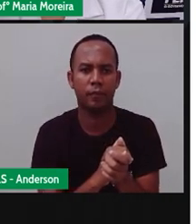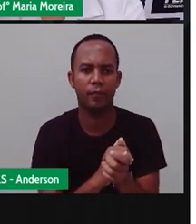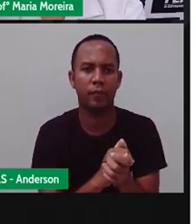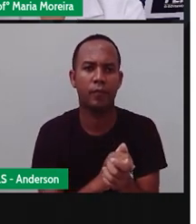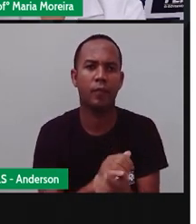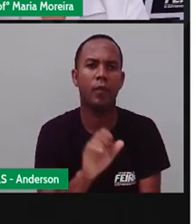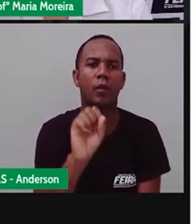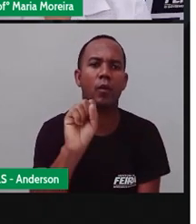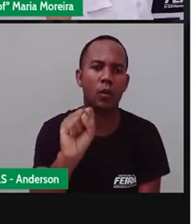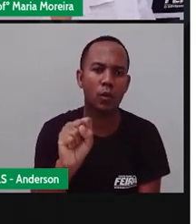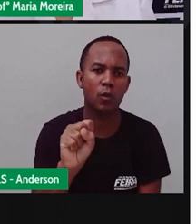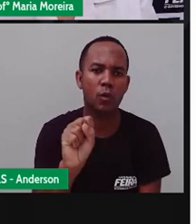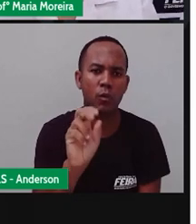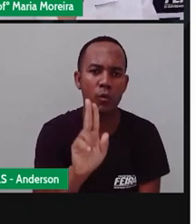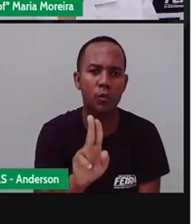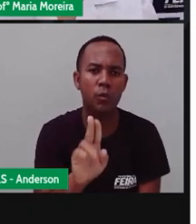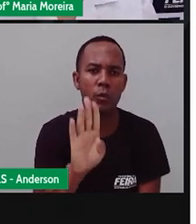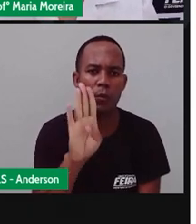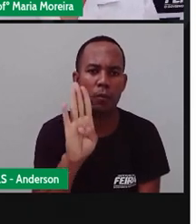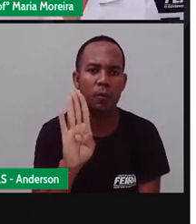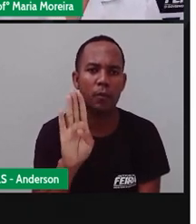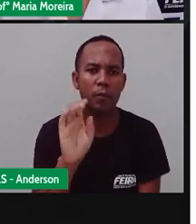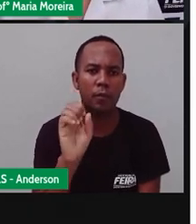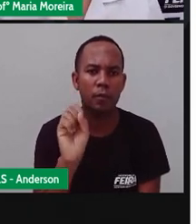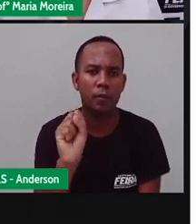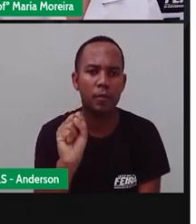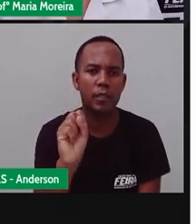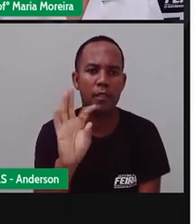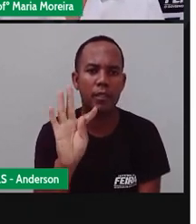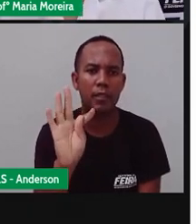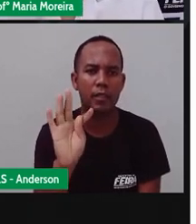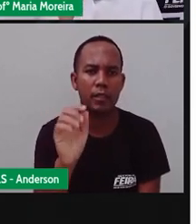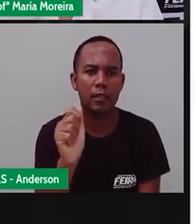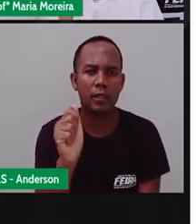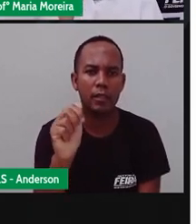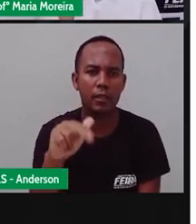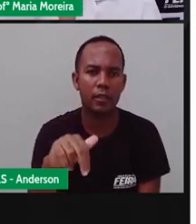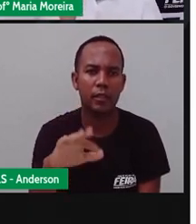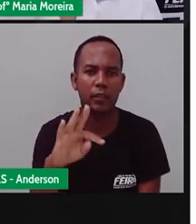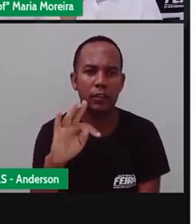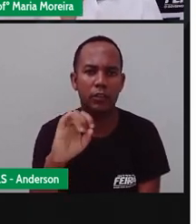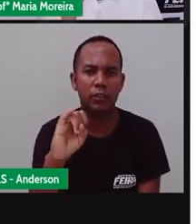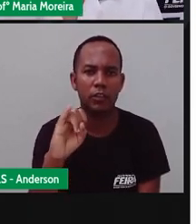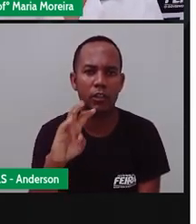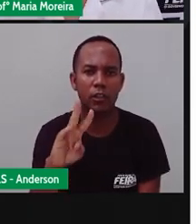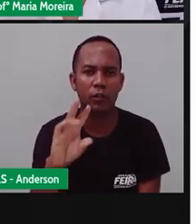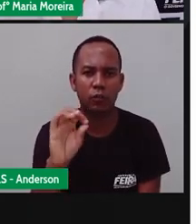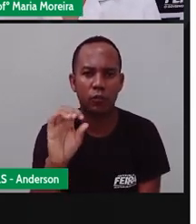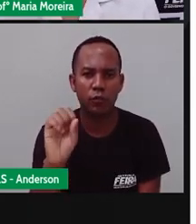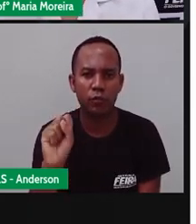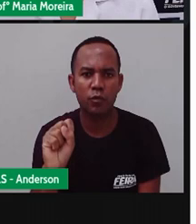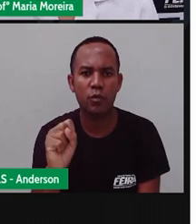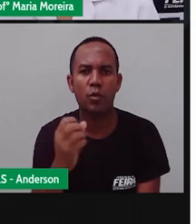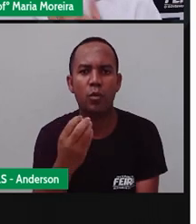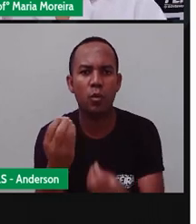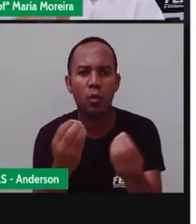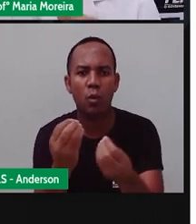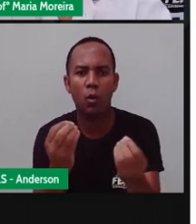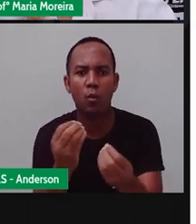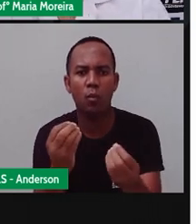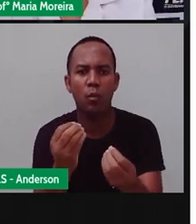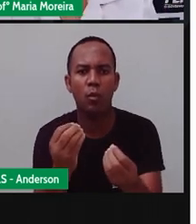substantivos, eles podem ser classificados em comuns e próprios. Como assim